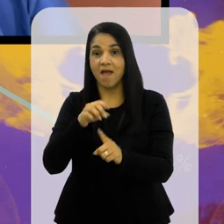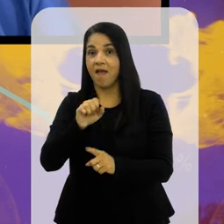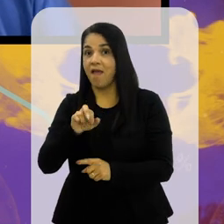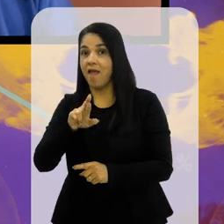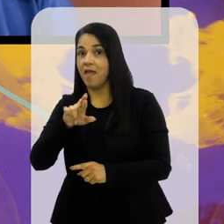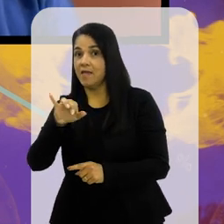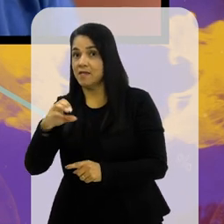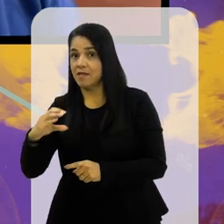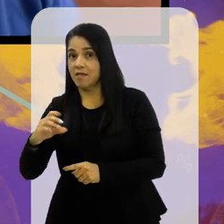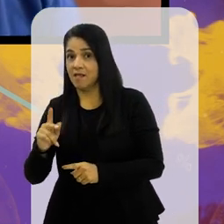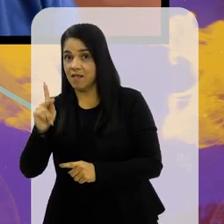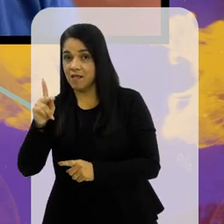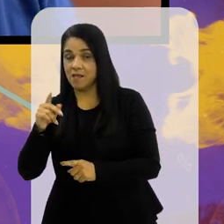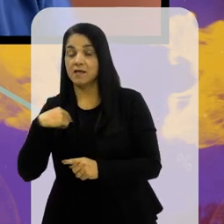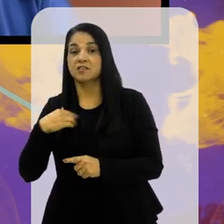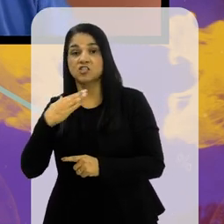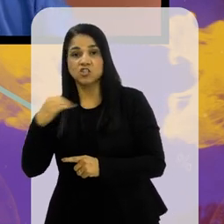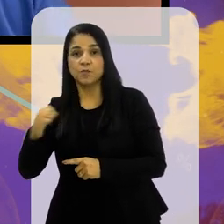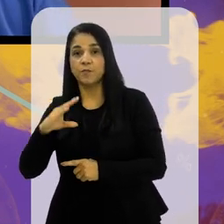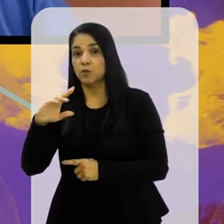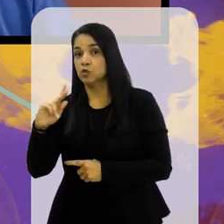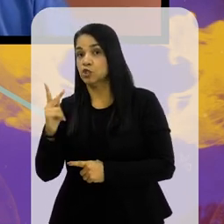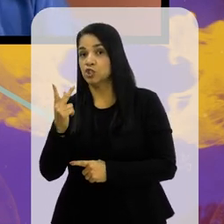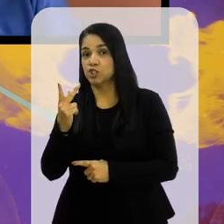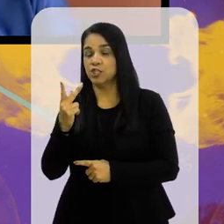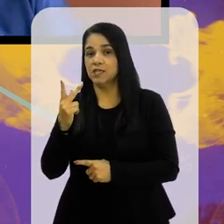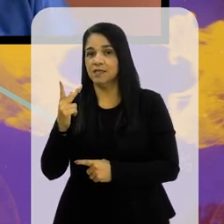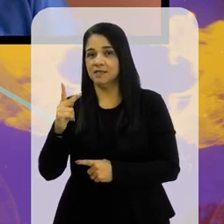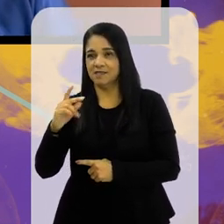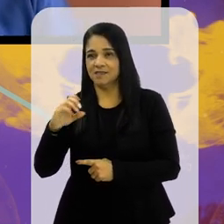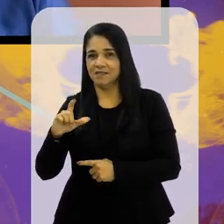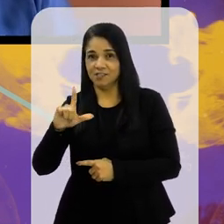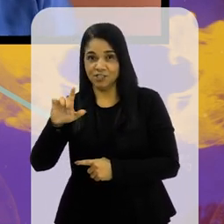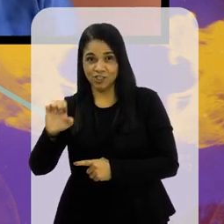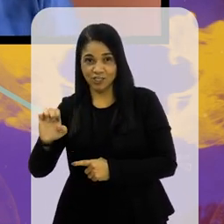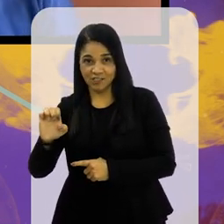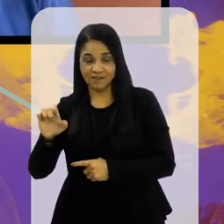Ah, você tem o Eric Pulgar, que é convocado pelo Chile. Sete.